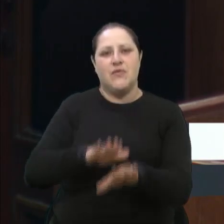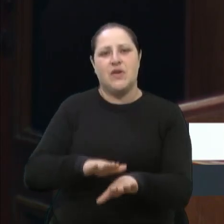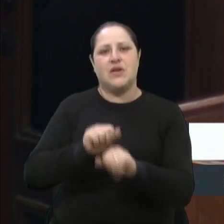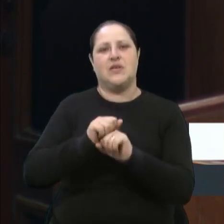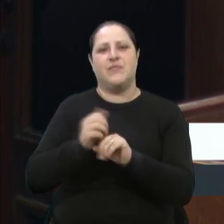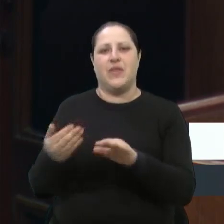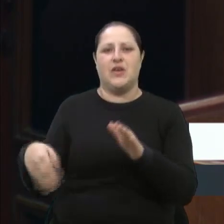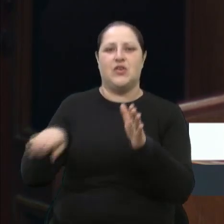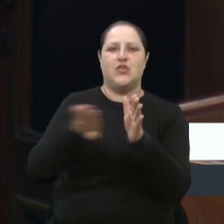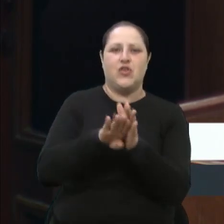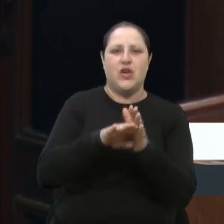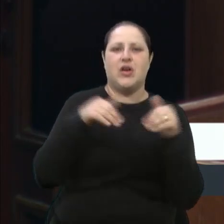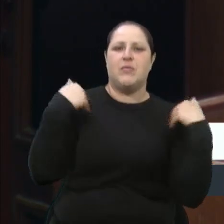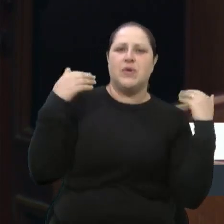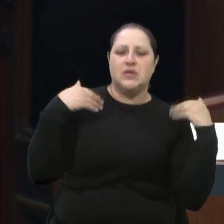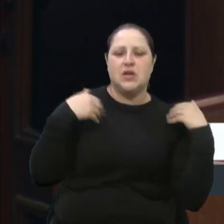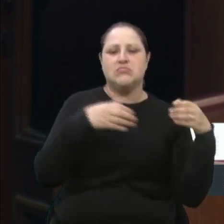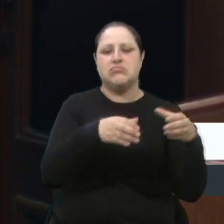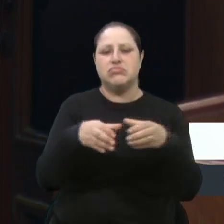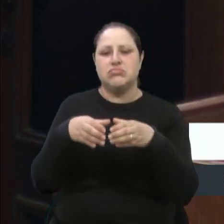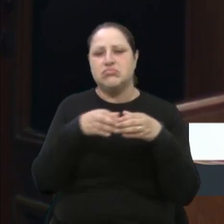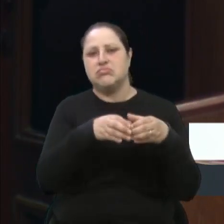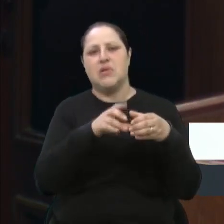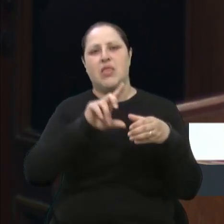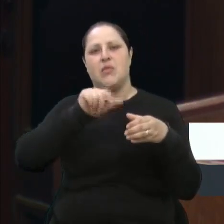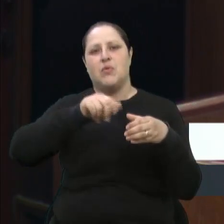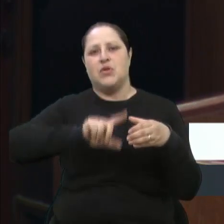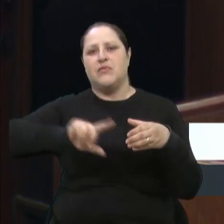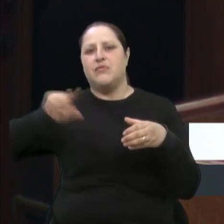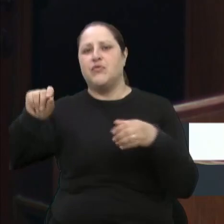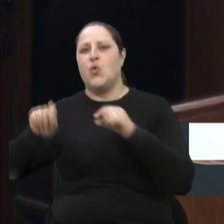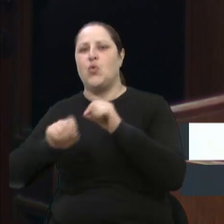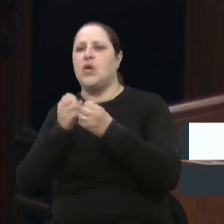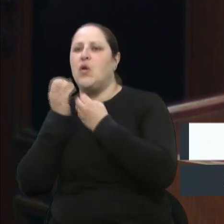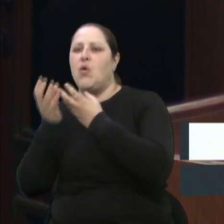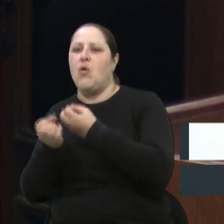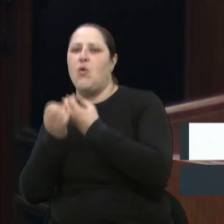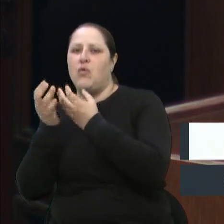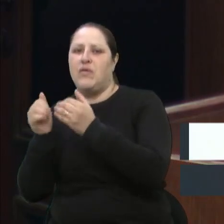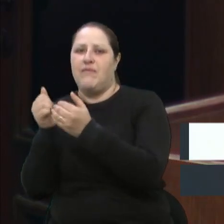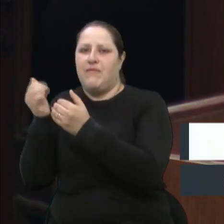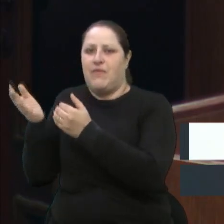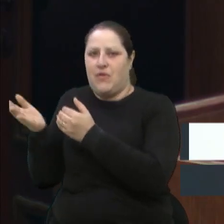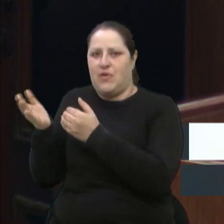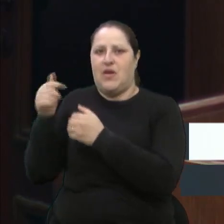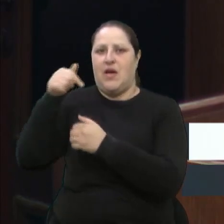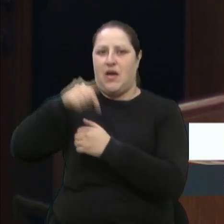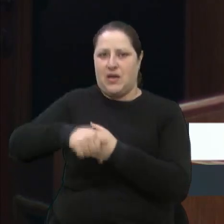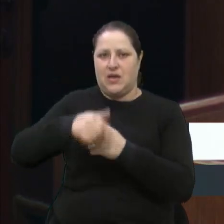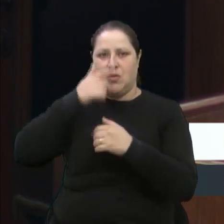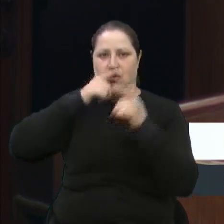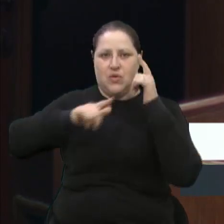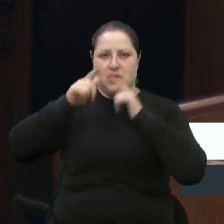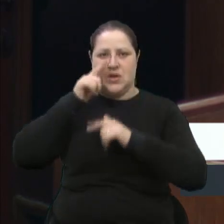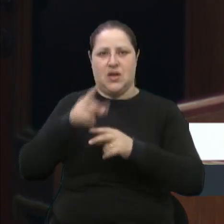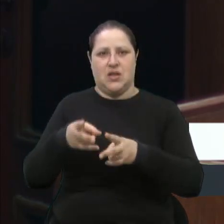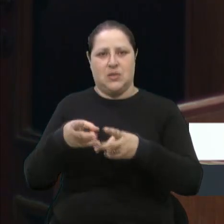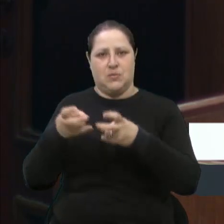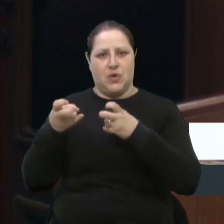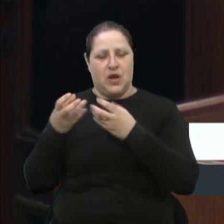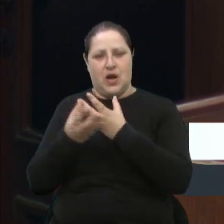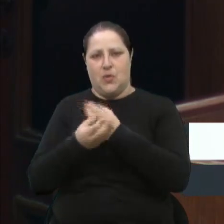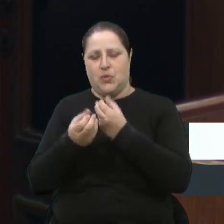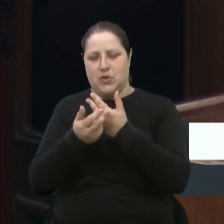passar por Caxias do Sul, então a gente consegue explorar muita coisa em Caxias do Sul, é uma cidade muito rica, muito